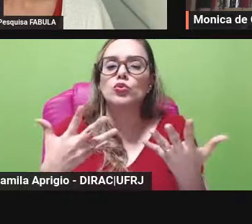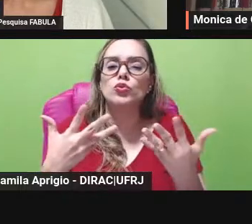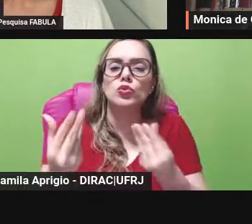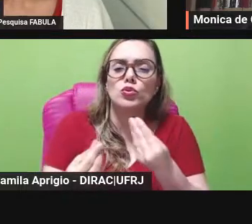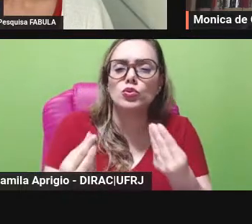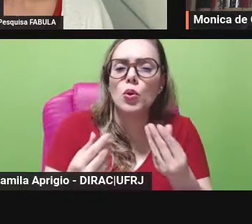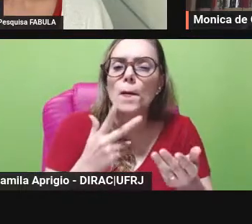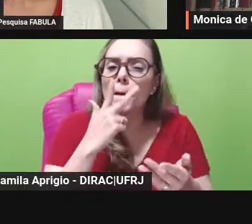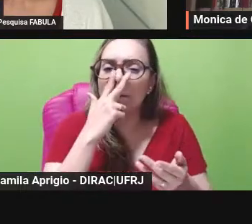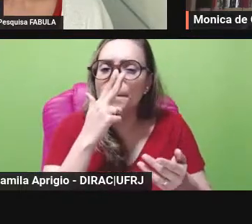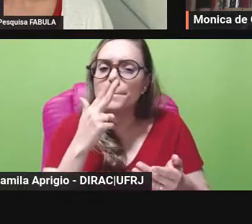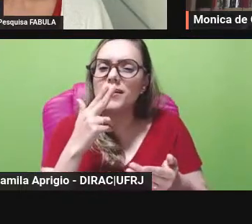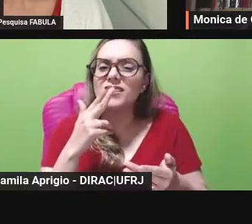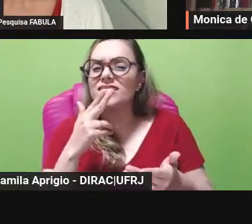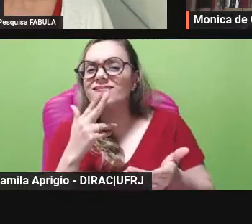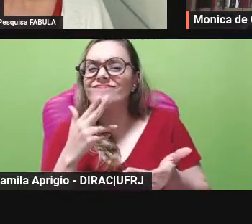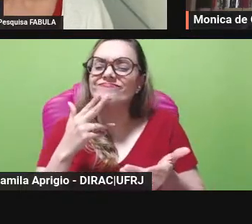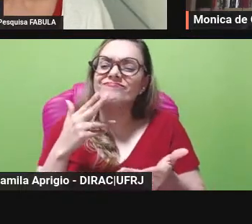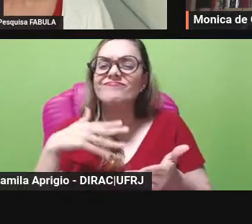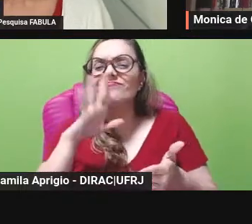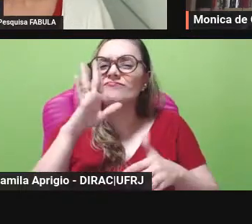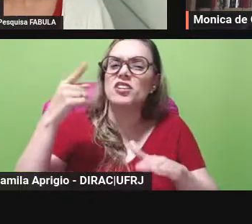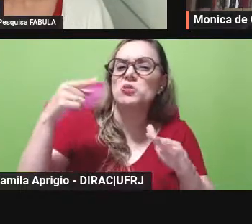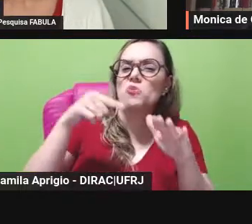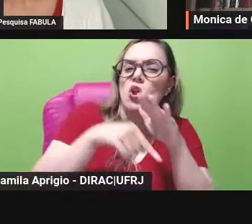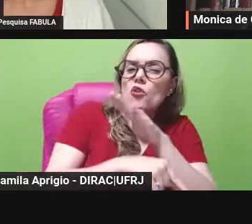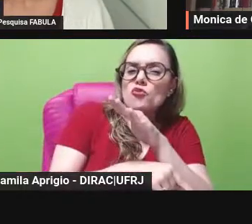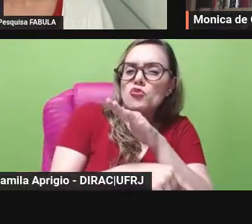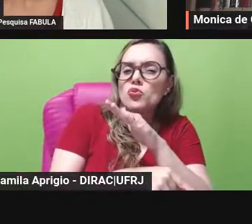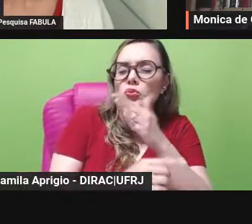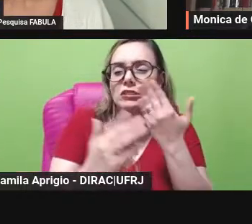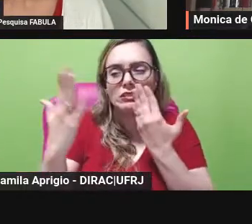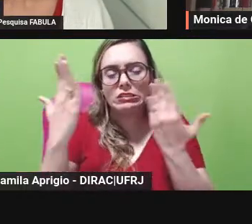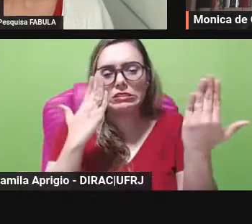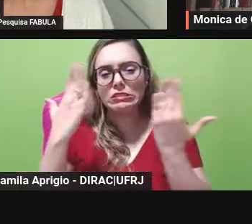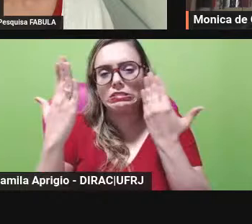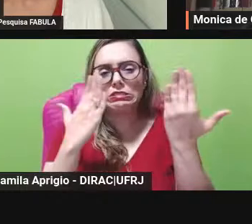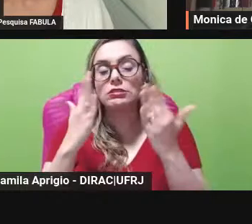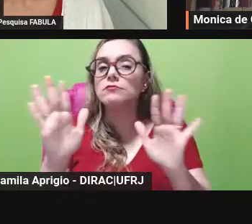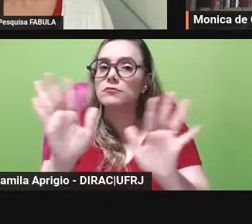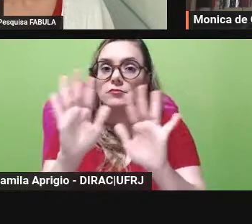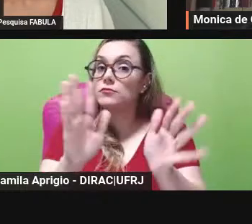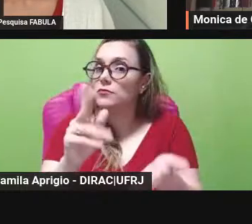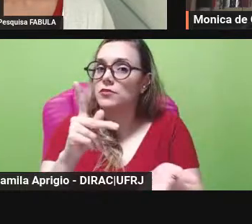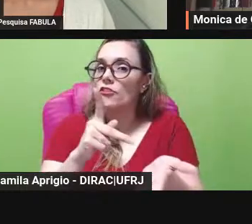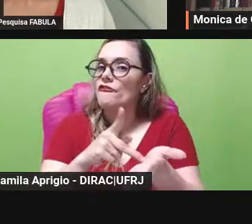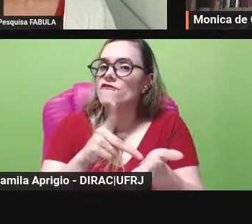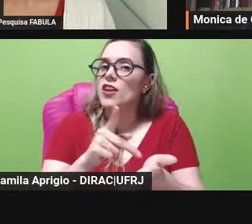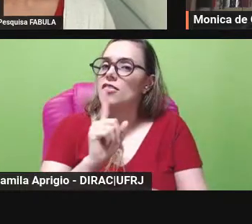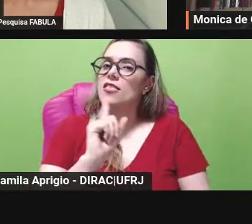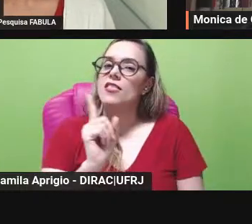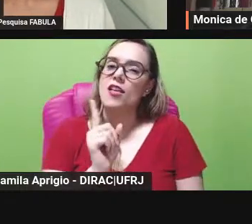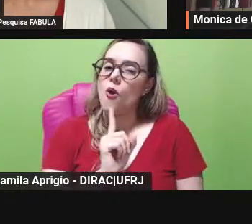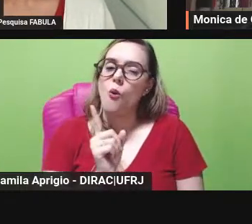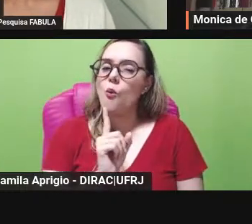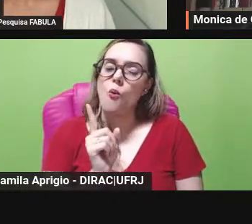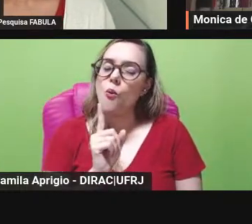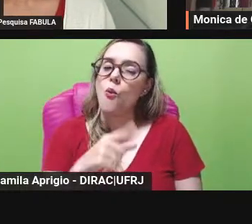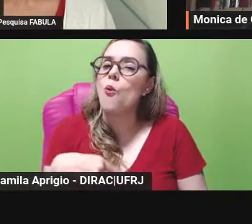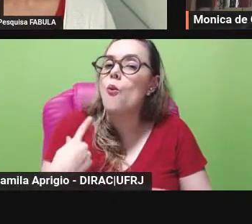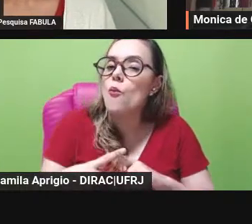profunda assim e não é verdade não é verdade a gente observa que essa estrutura de três